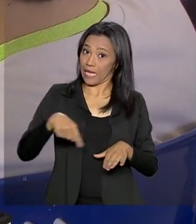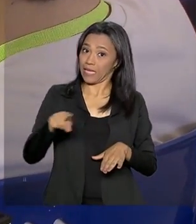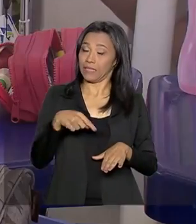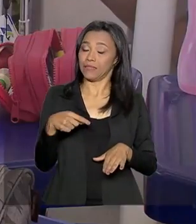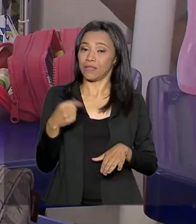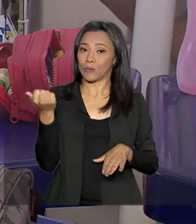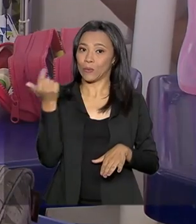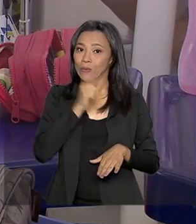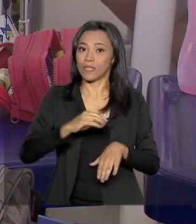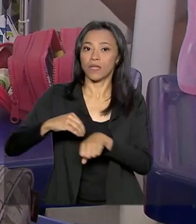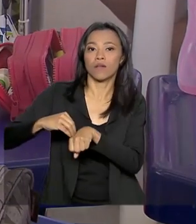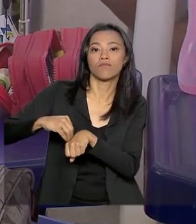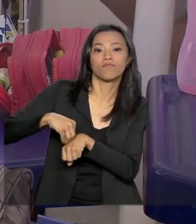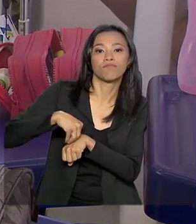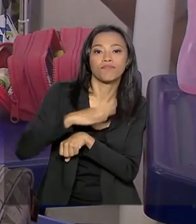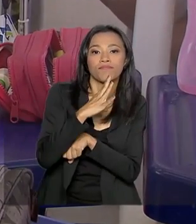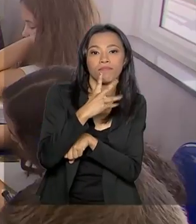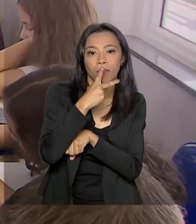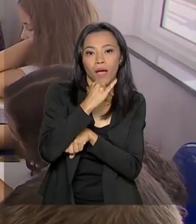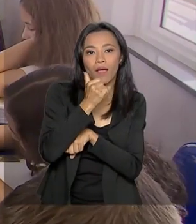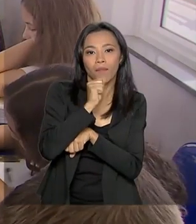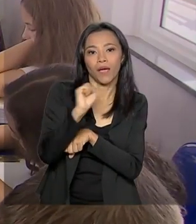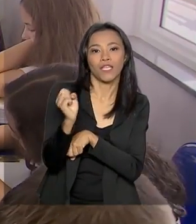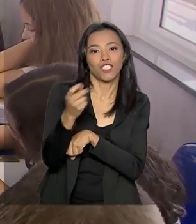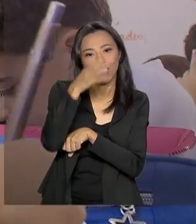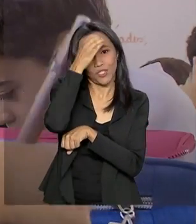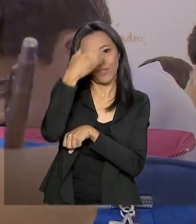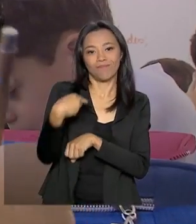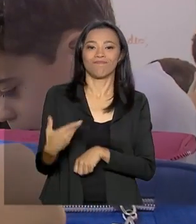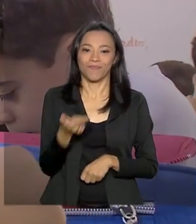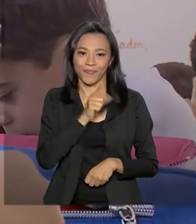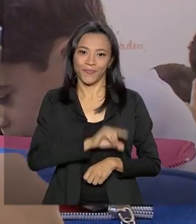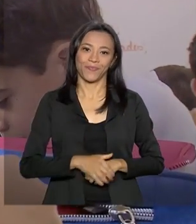passando esse conhecimento para os pais, para os tios.